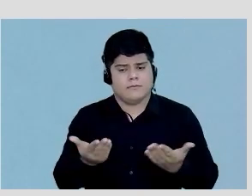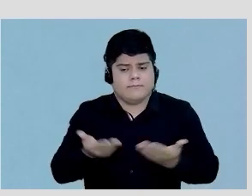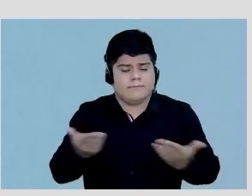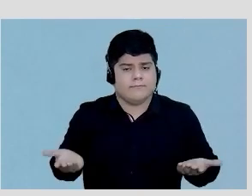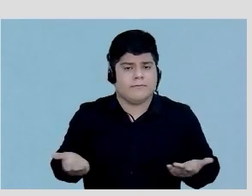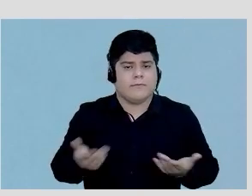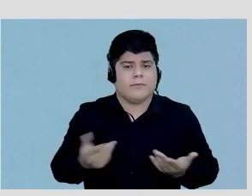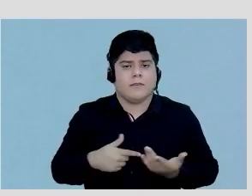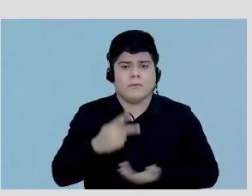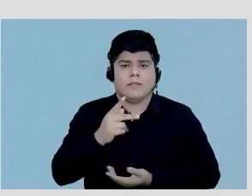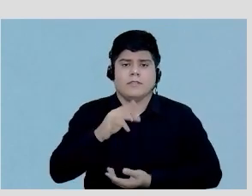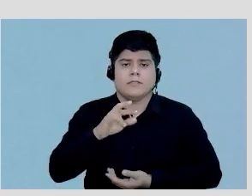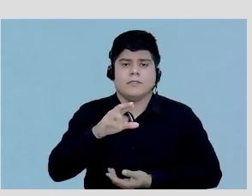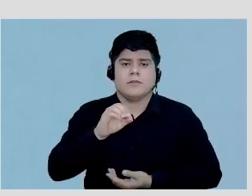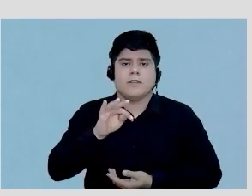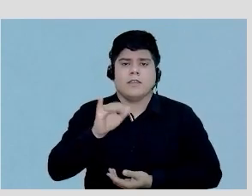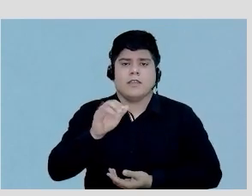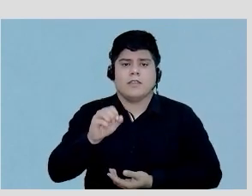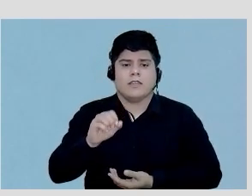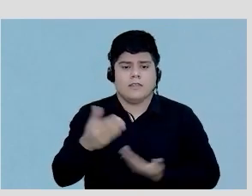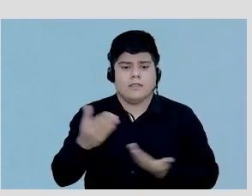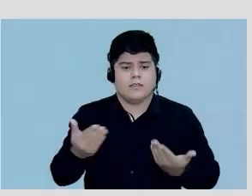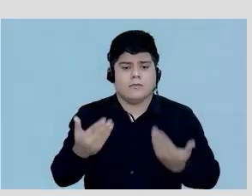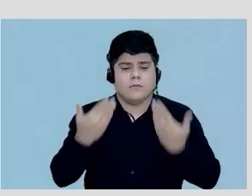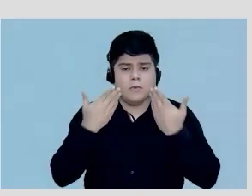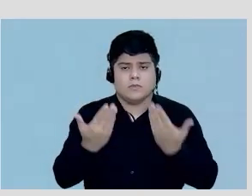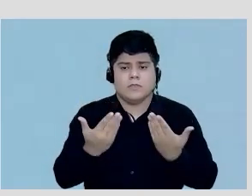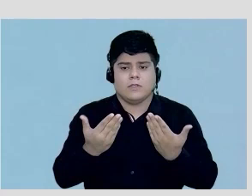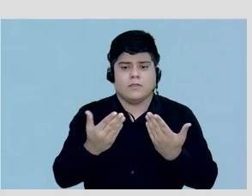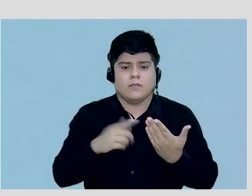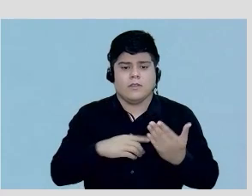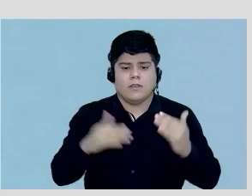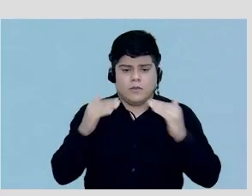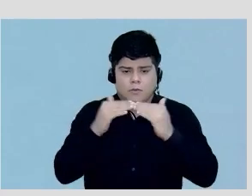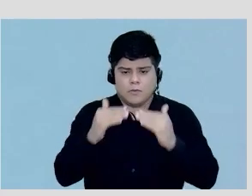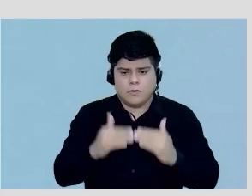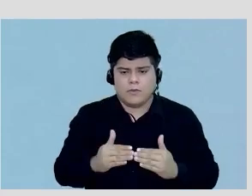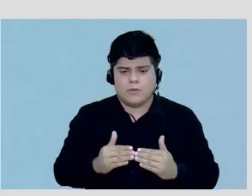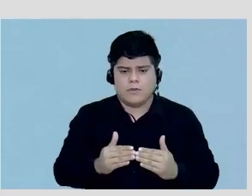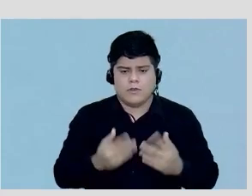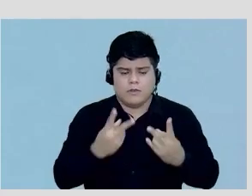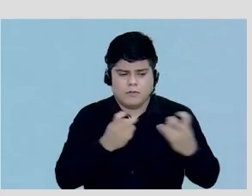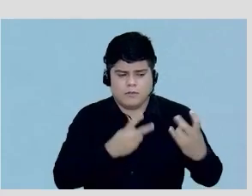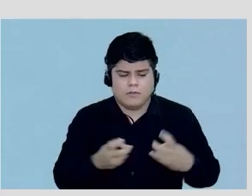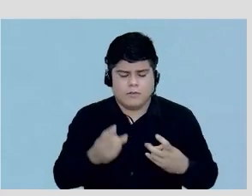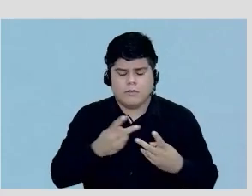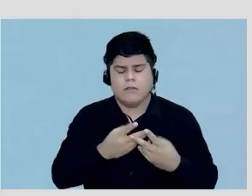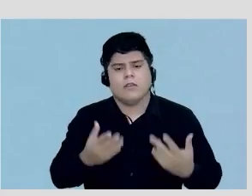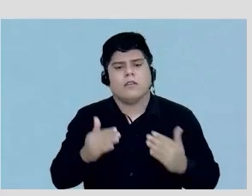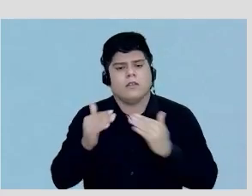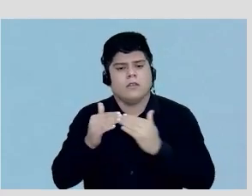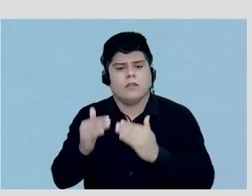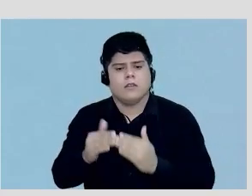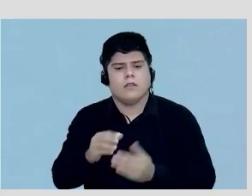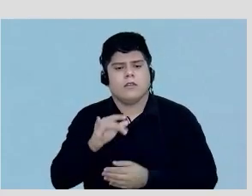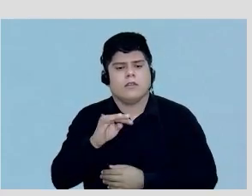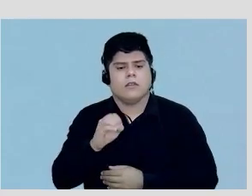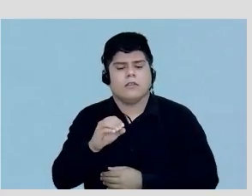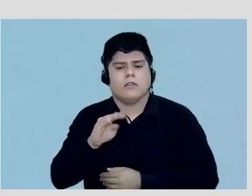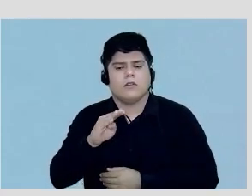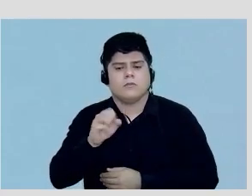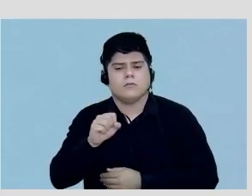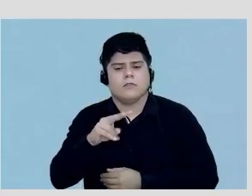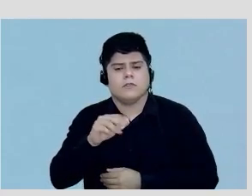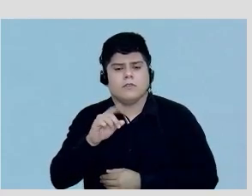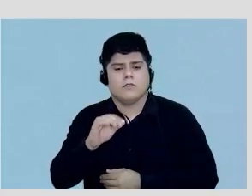fica o que? pirotecnia então você tem que mostrar o que? a concordância inter-observador a concordância inter-observador